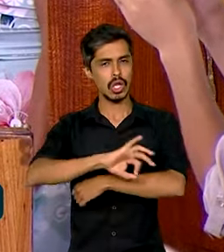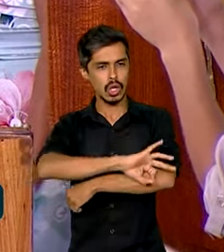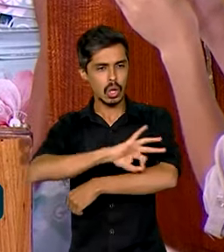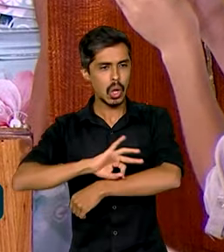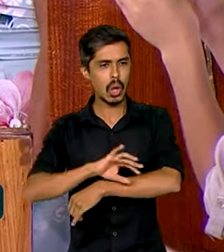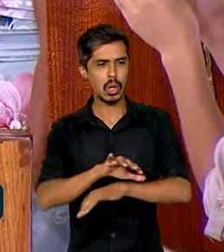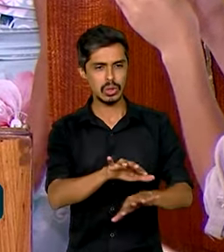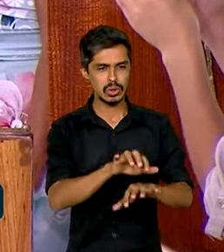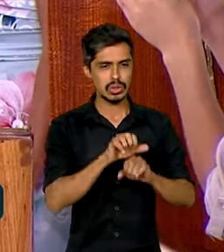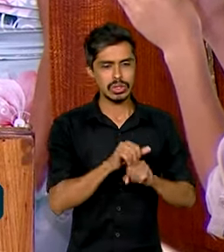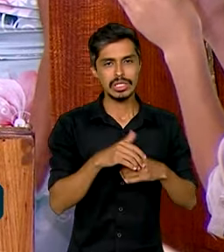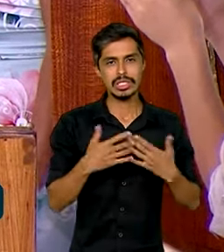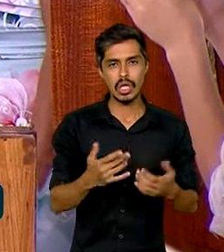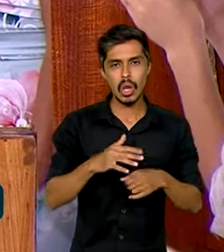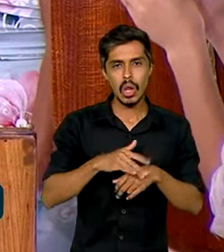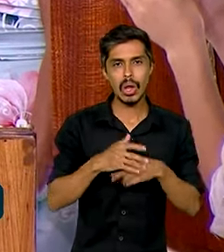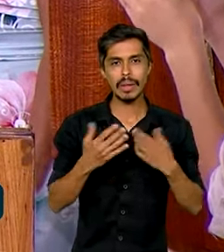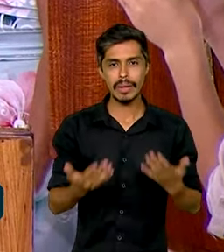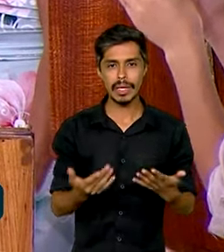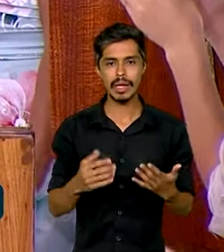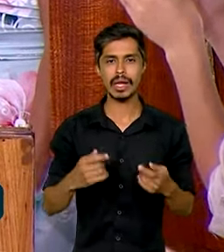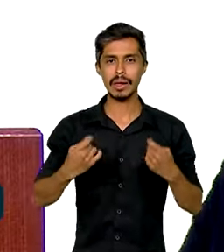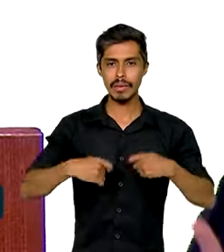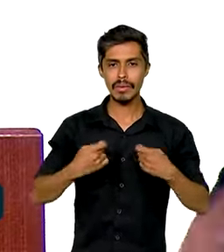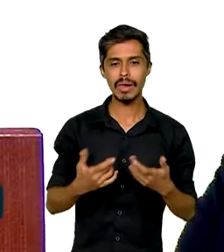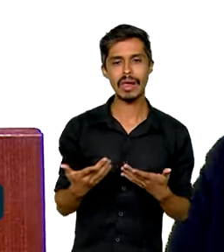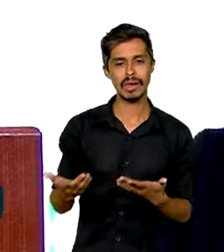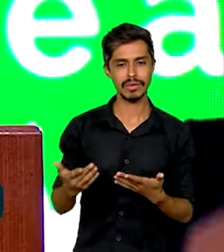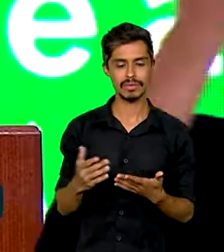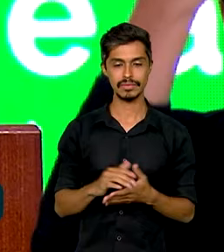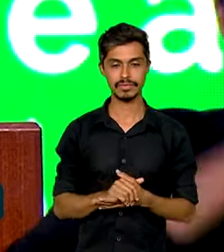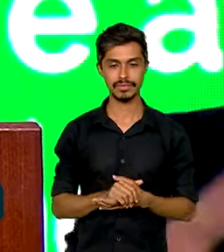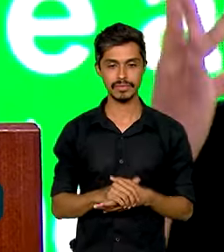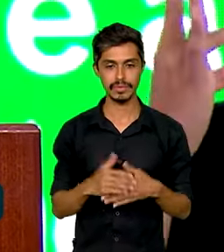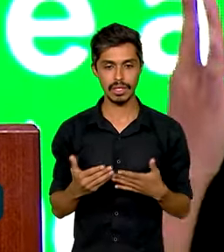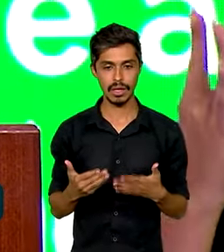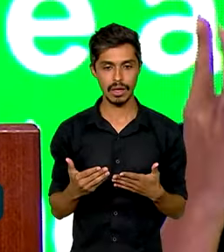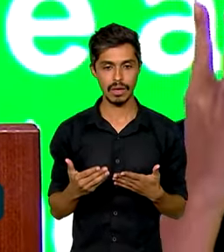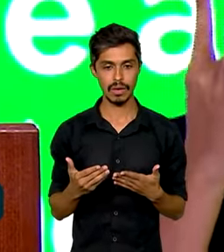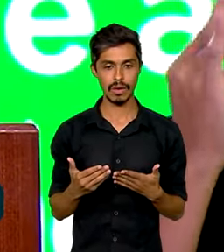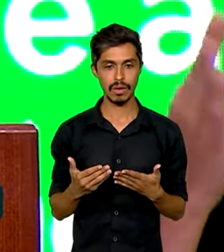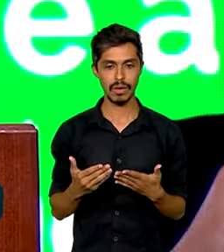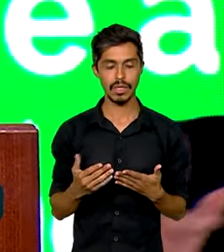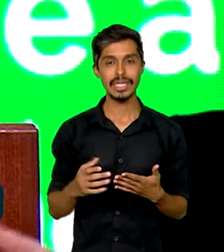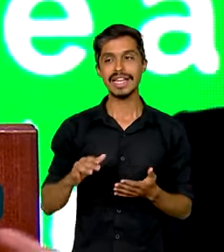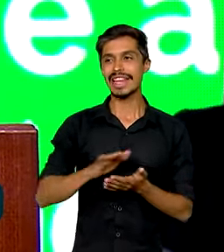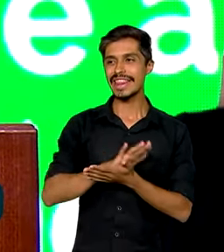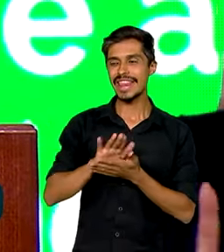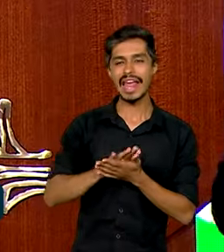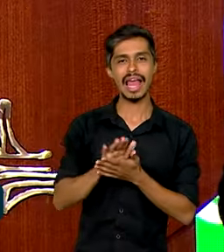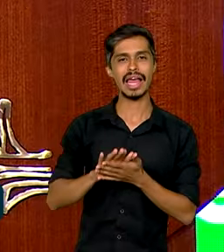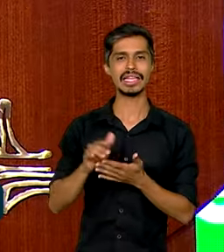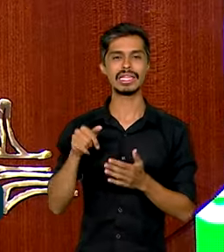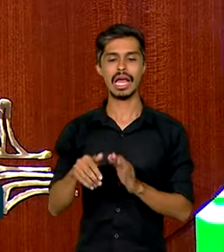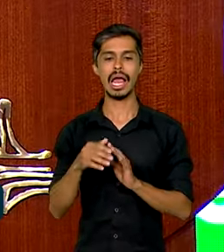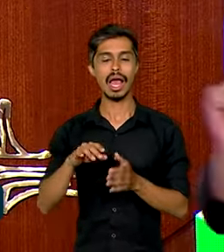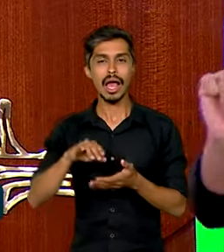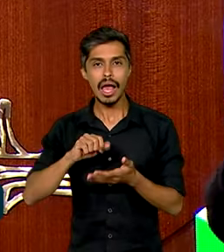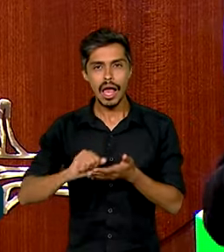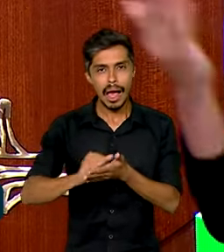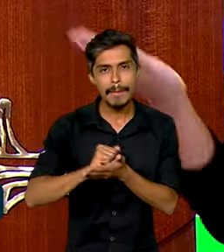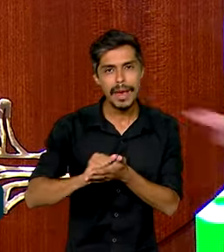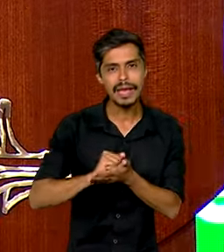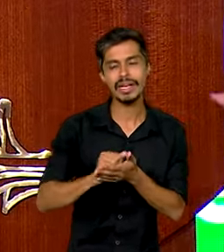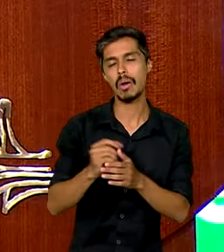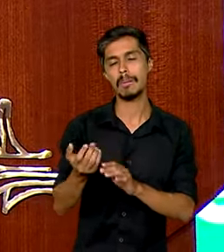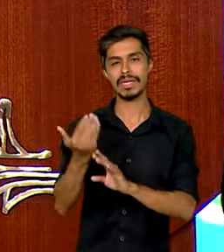filho, tinha que doar para o sadio, né? Para uma das filhas, nada vai apagar o passado. Hoje, por exemplo,